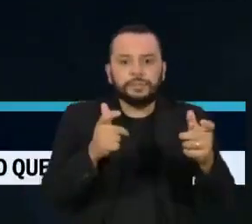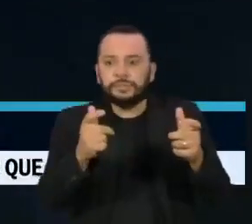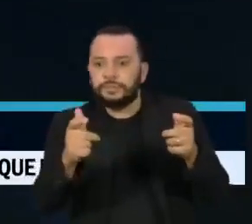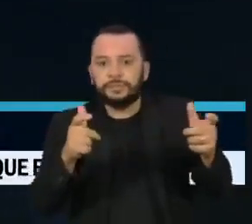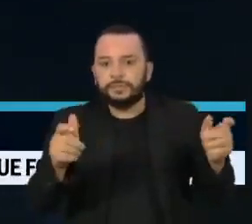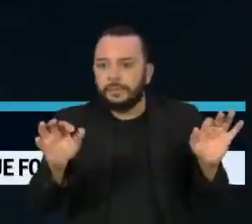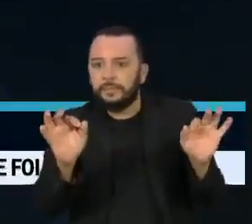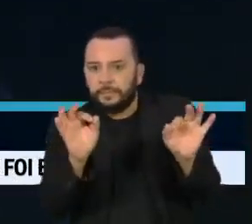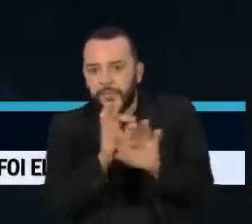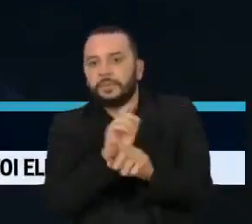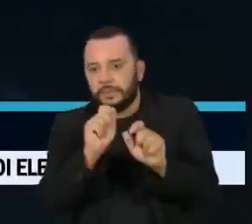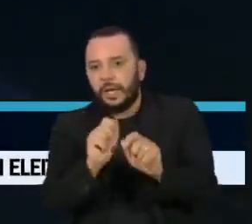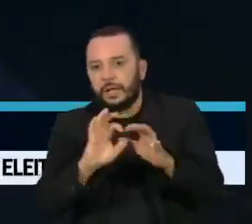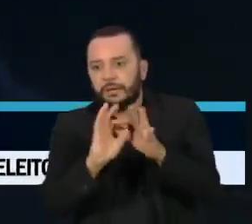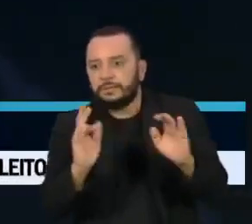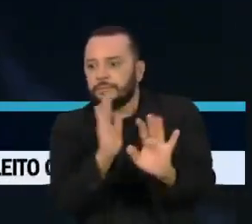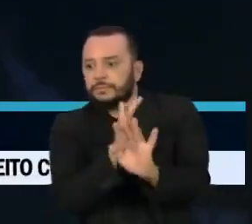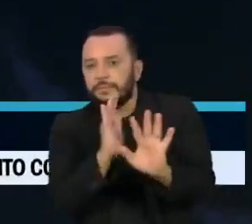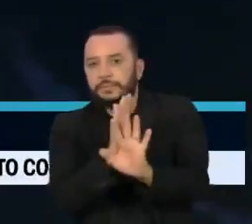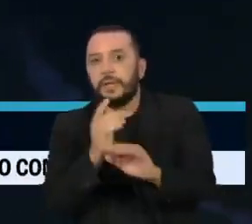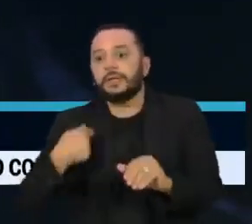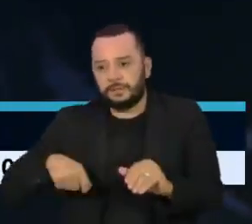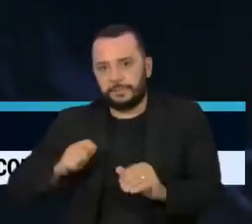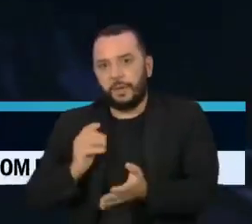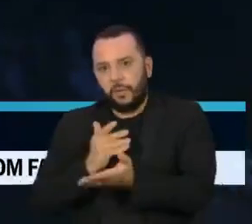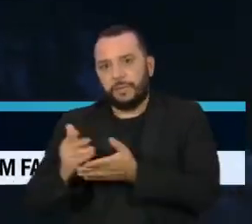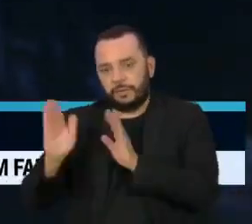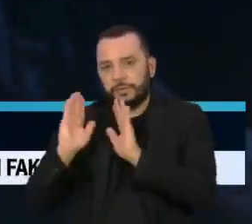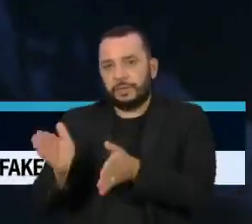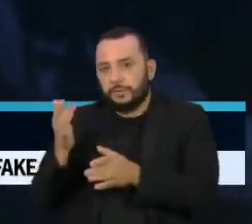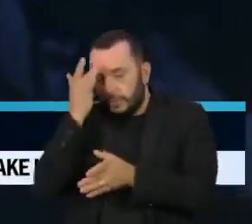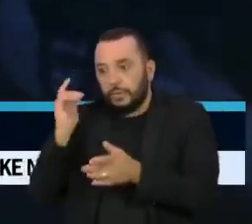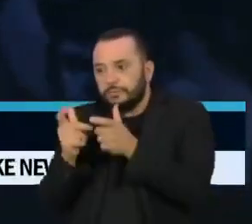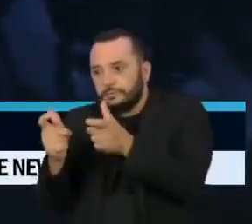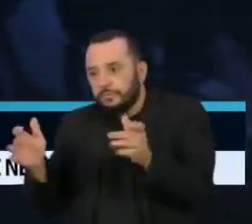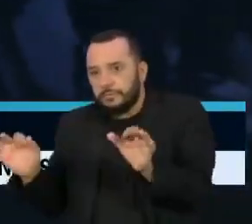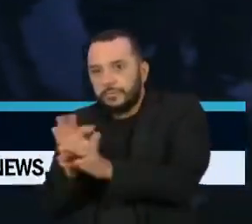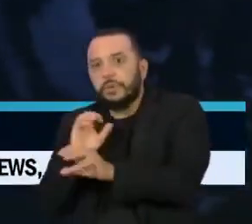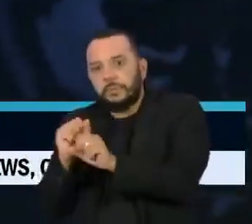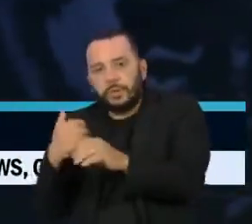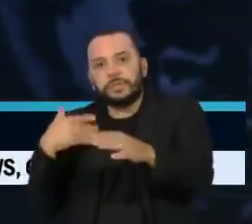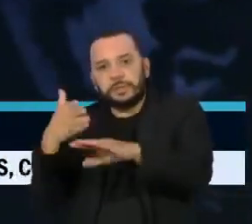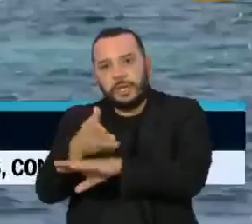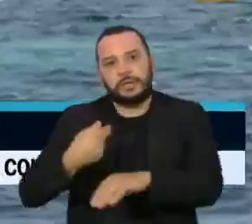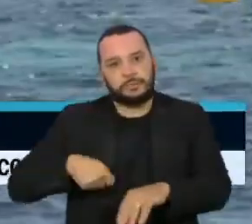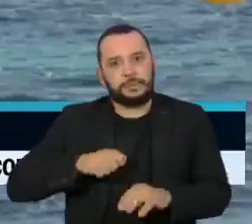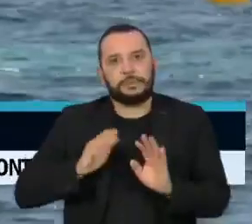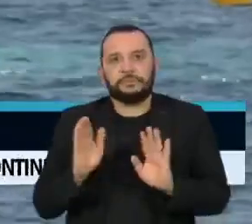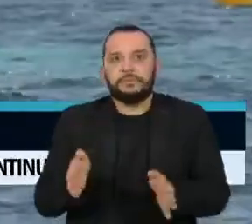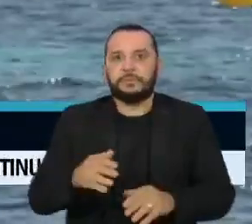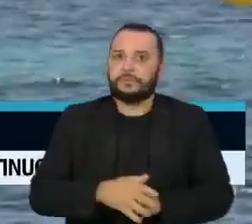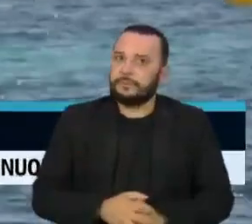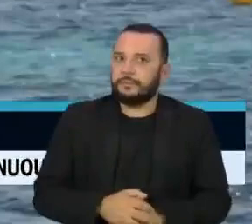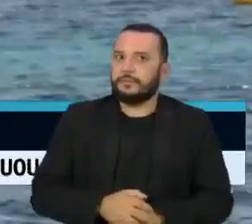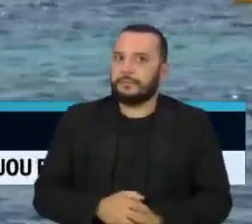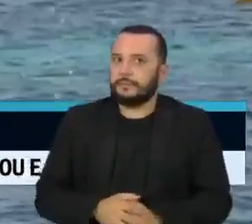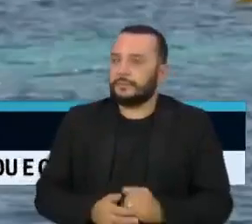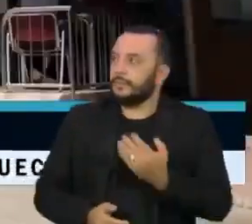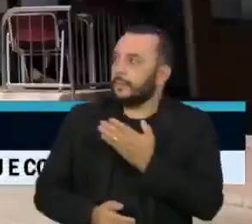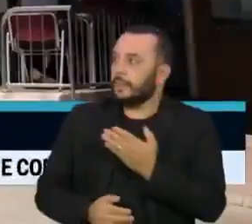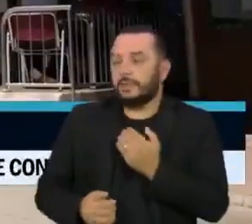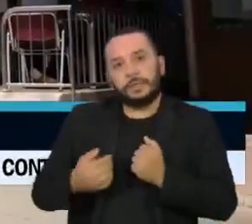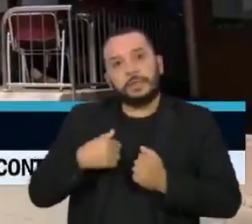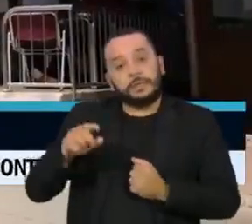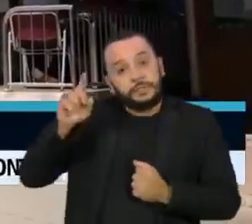deu o primeiro passo nessa reabertura. Viajantes que já estejam vacinados poderão entrar no país. A partir de